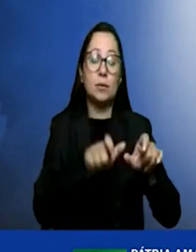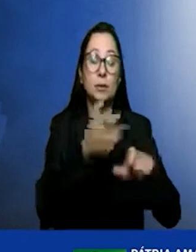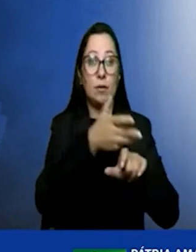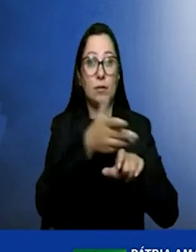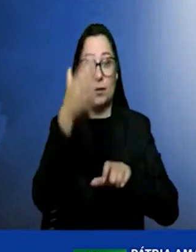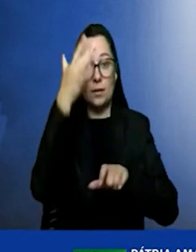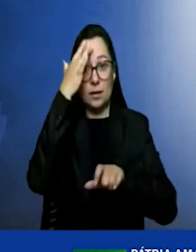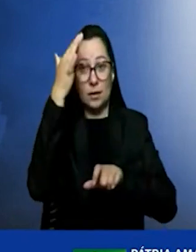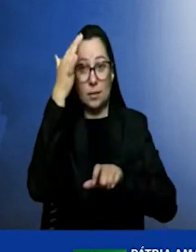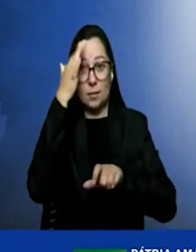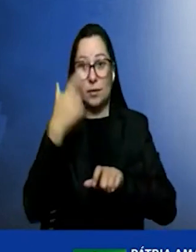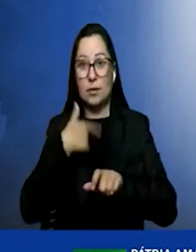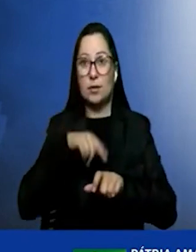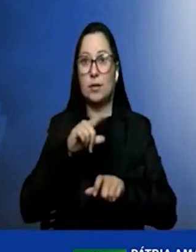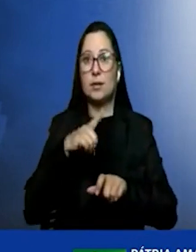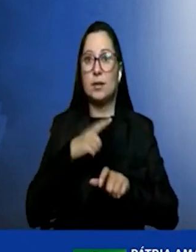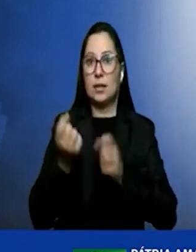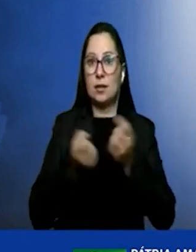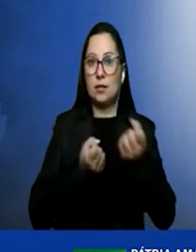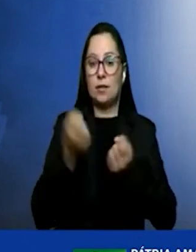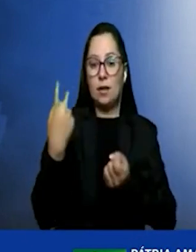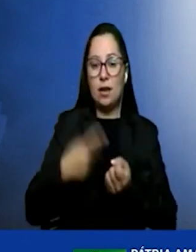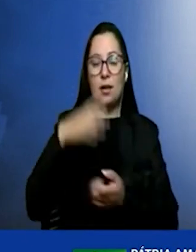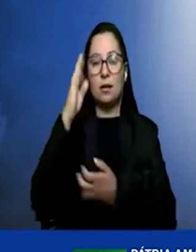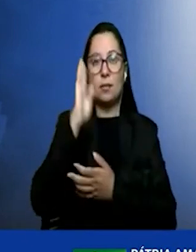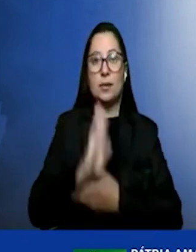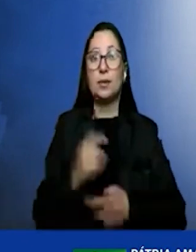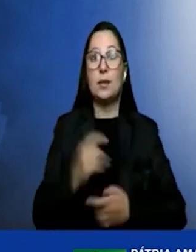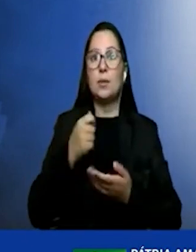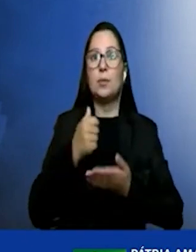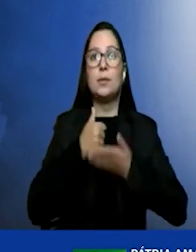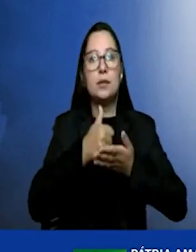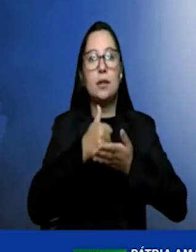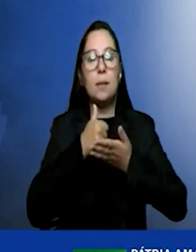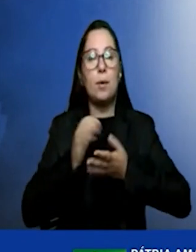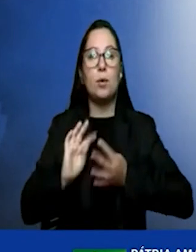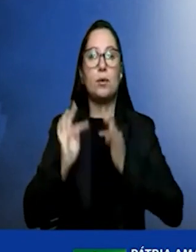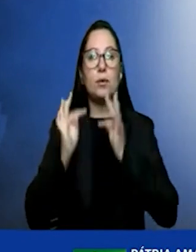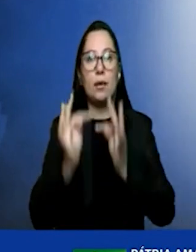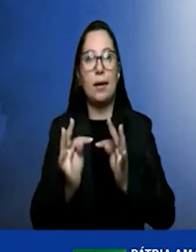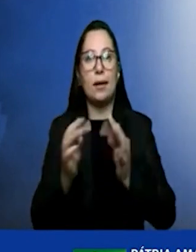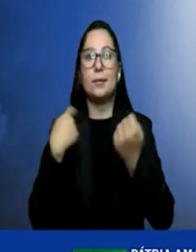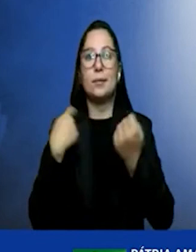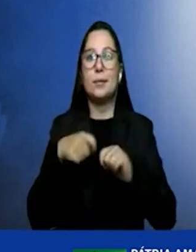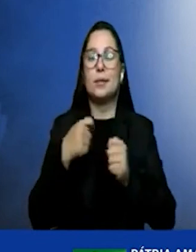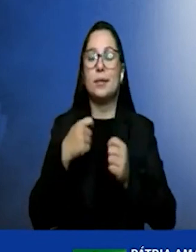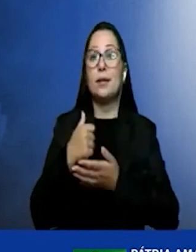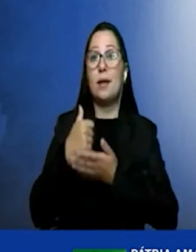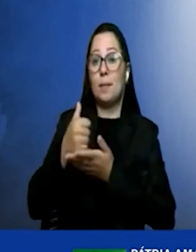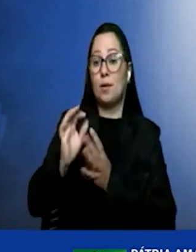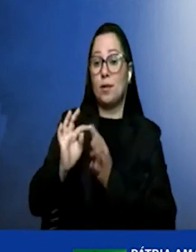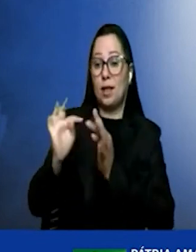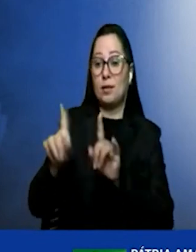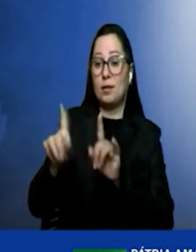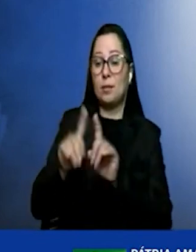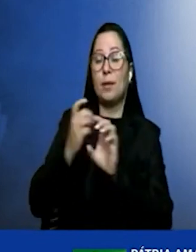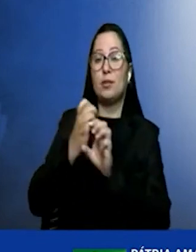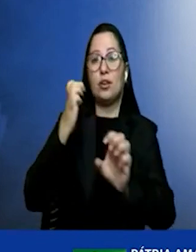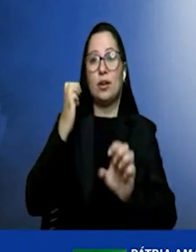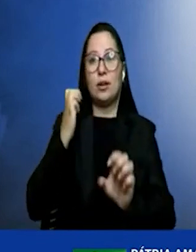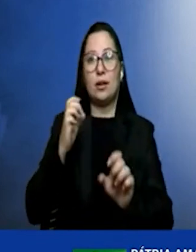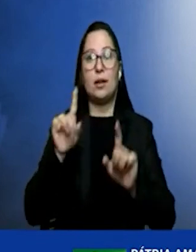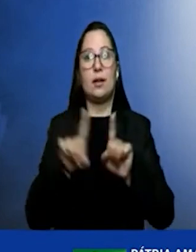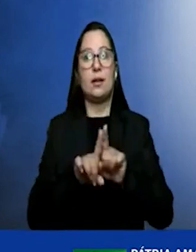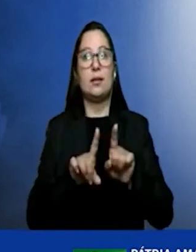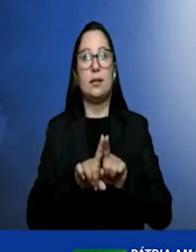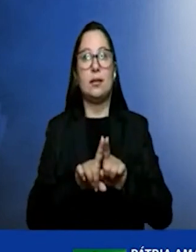que a gente tem um veículo no Brasil, você precisa de assistência técnica. Se precisa de assistência técnica, precisa de engenharia, precisa de pontos